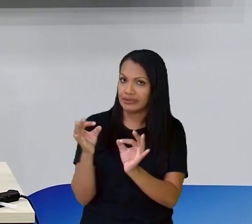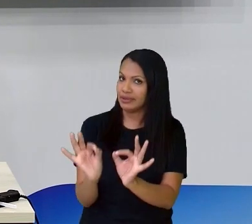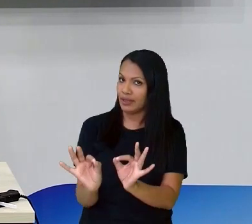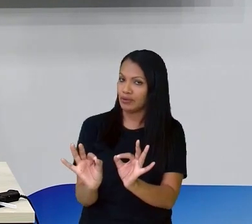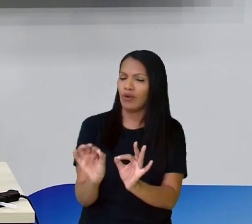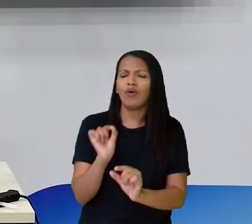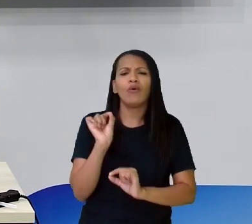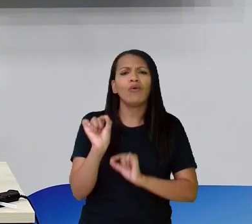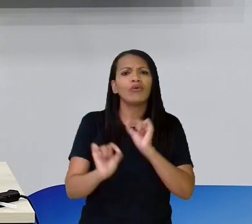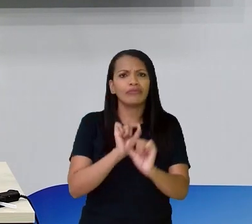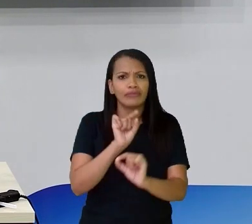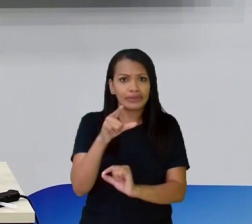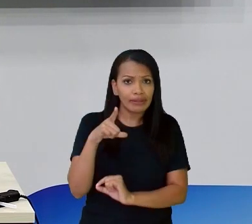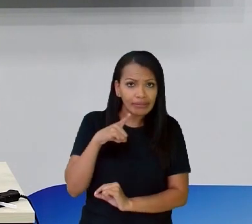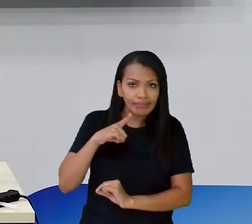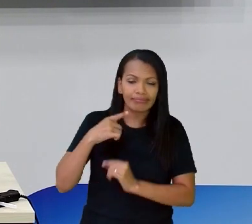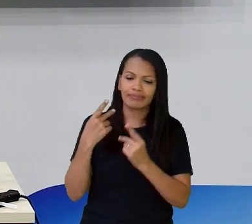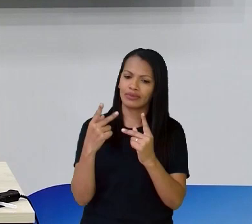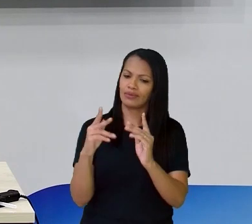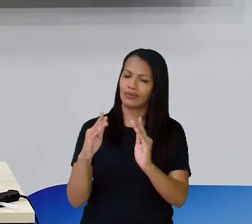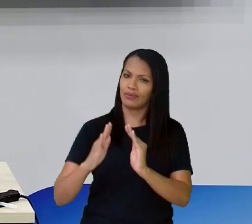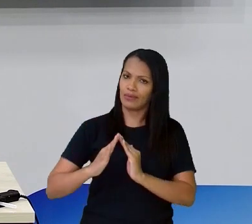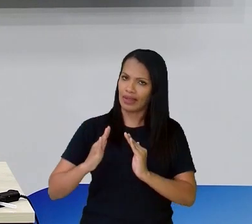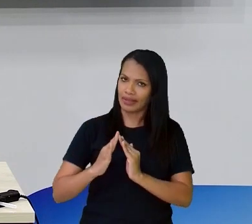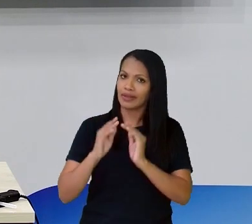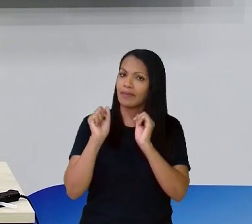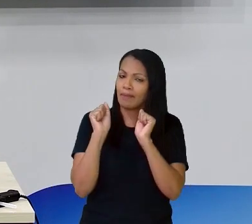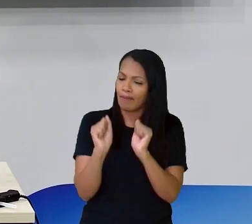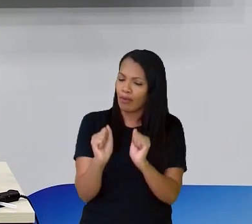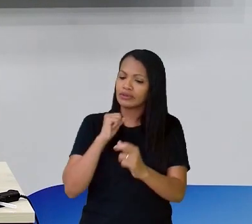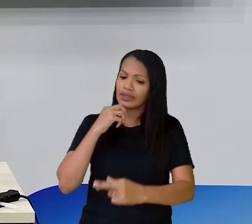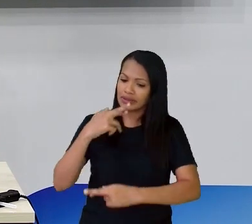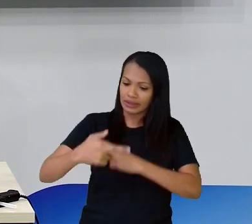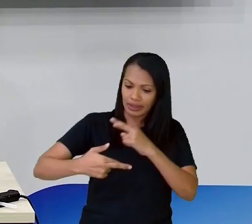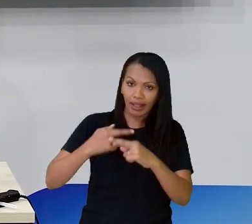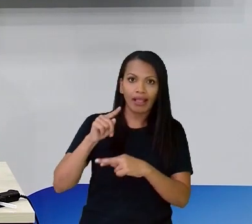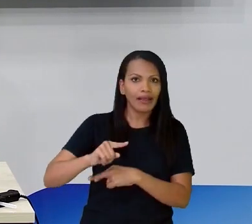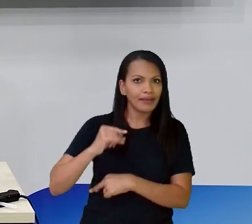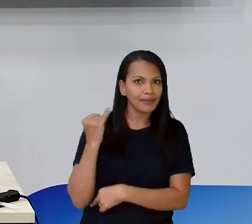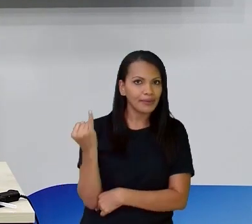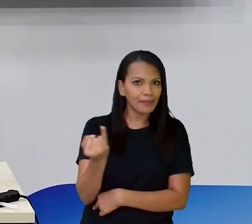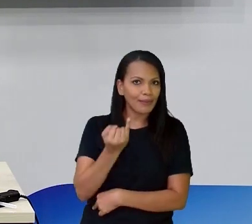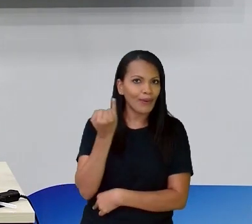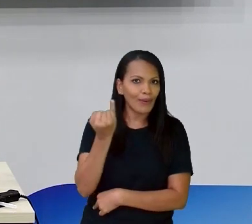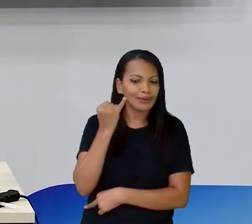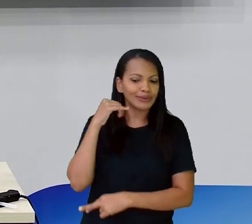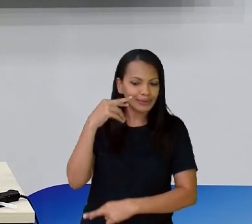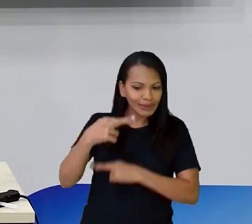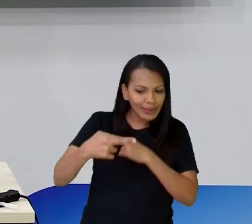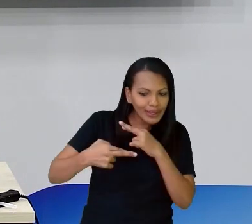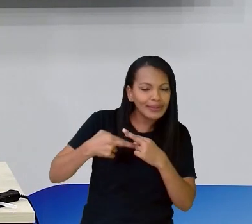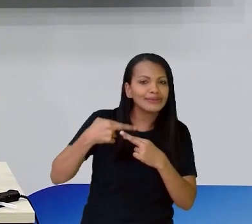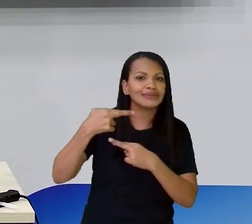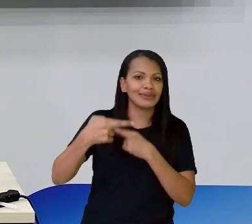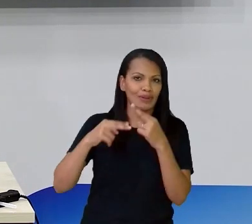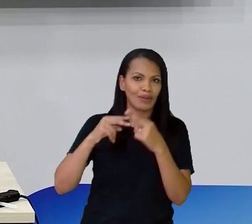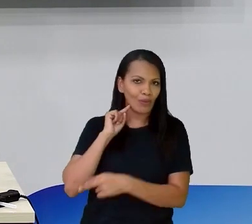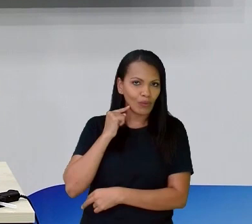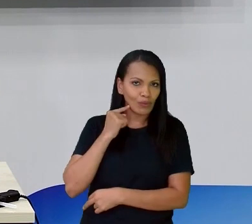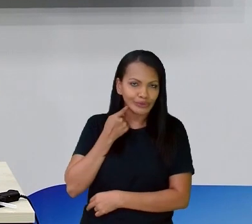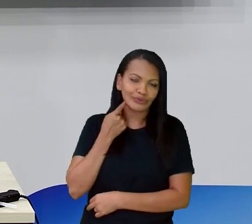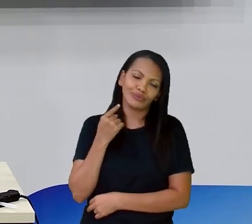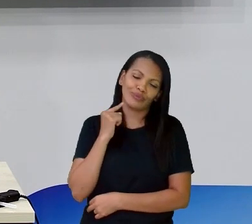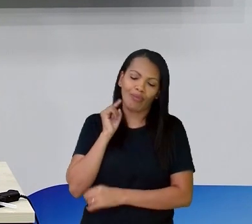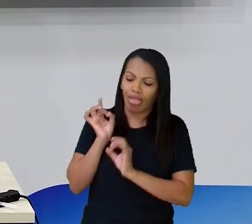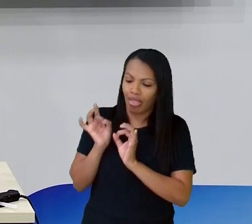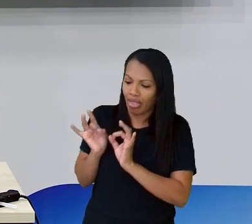O que você tiver aí Pra gente reciclar Que é muito importante A gente Ressignificar Não é? O lixo Em vez de jogar